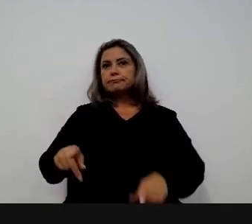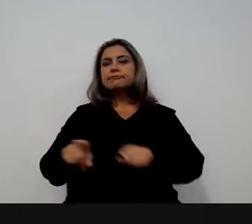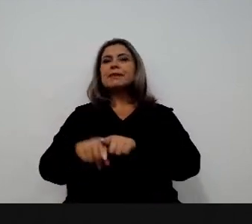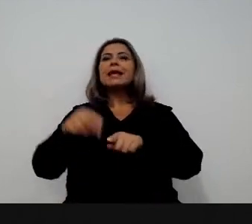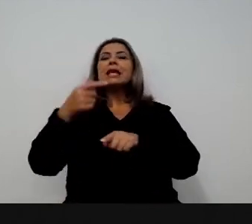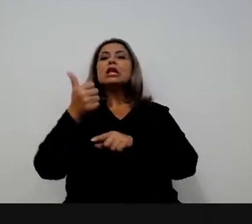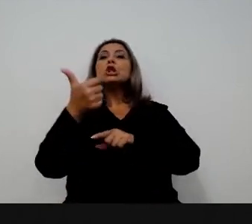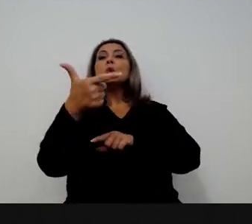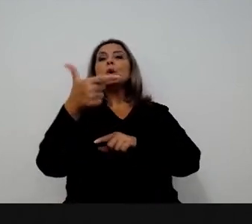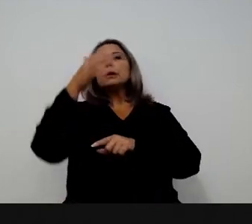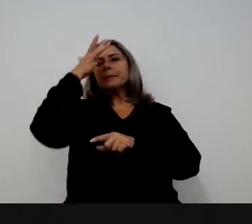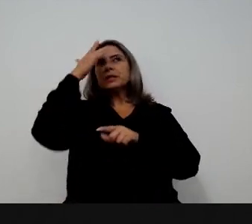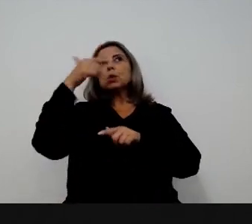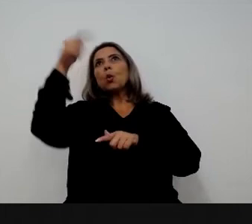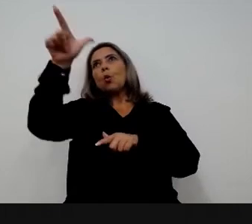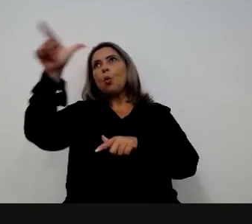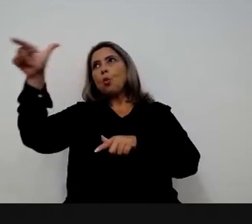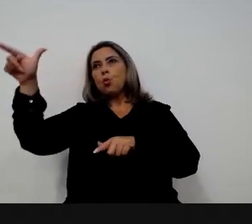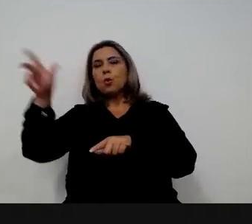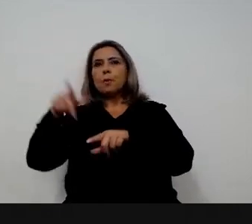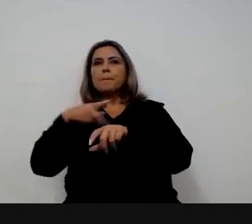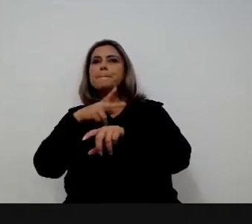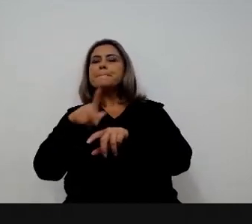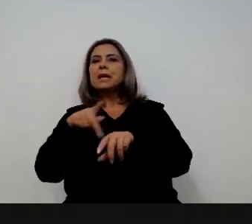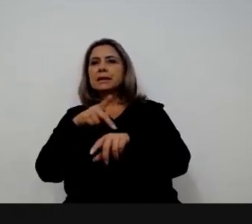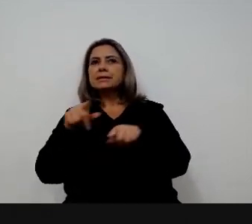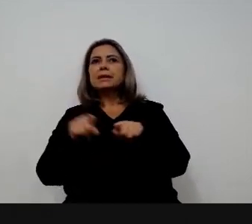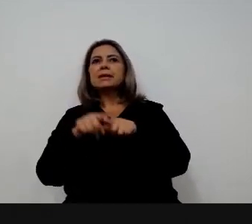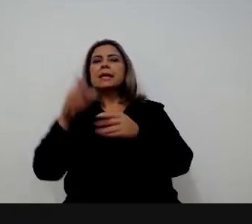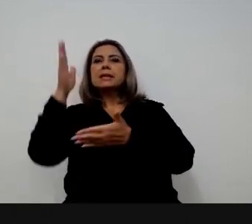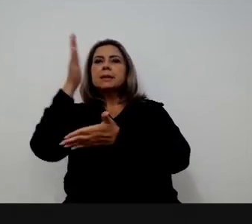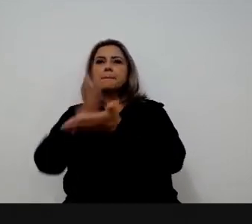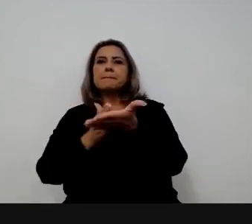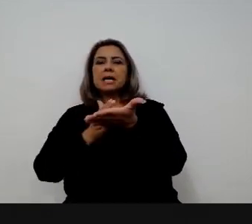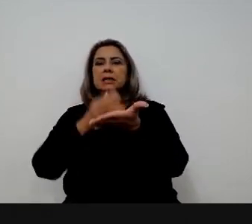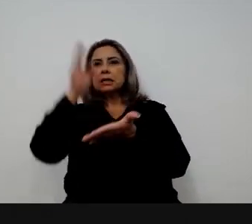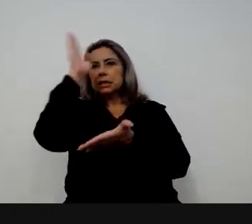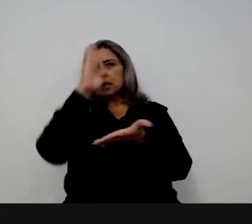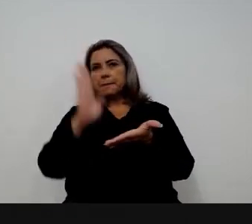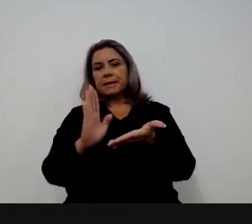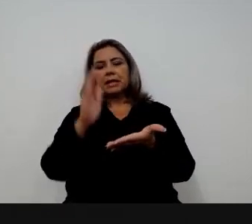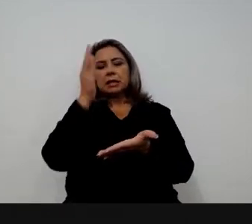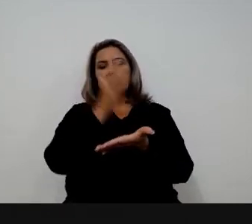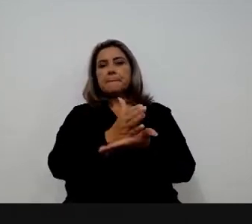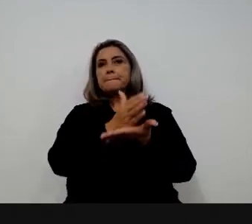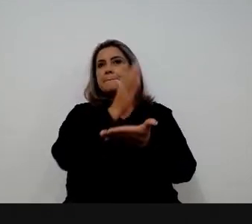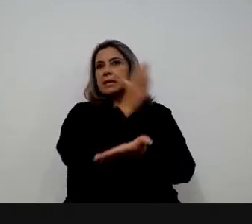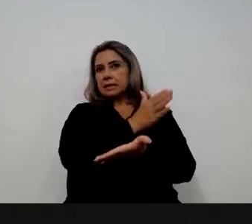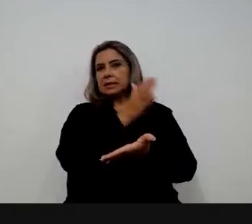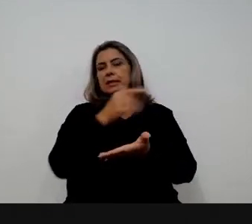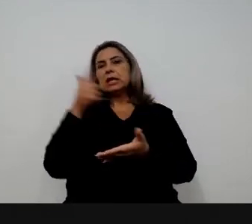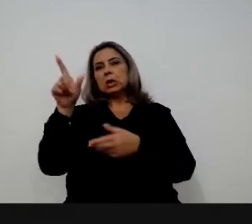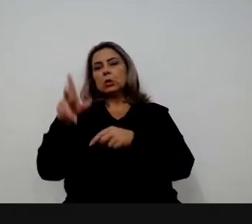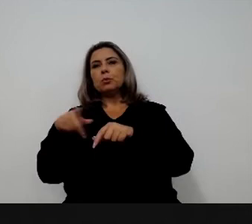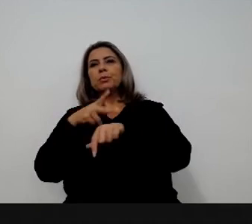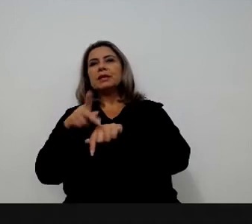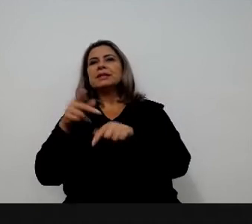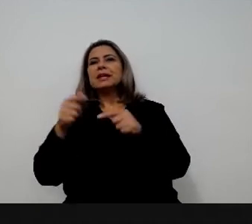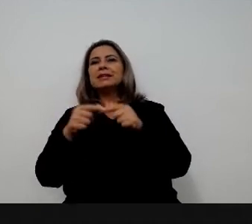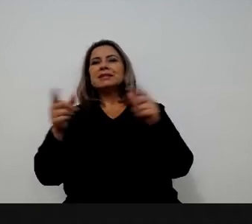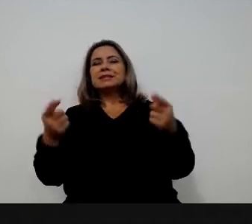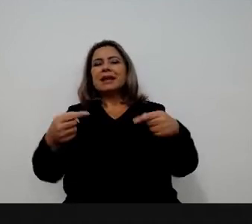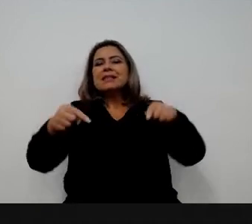e o corpo docente, o quadro é metade brasileiro, metade estrangeiros e a gente teve a